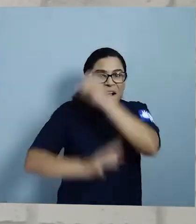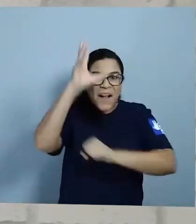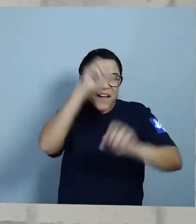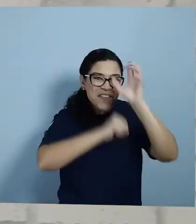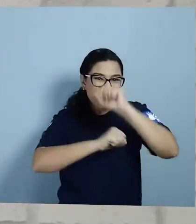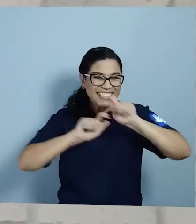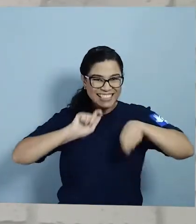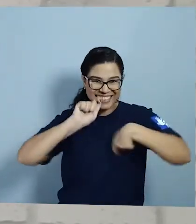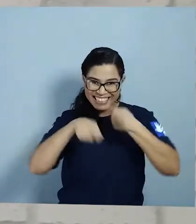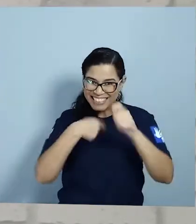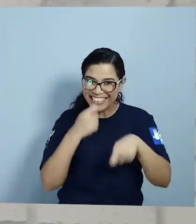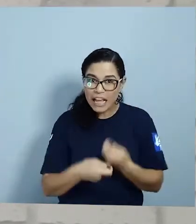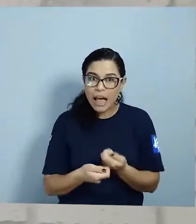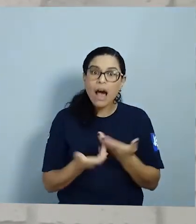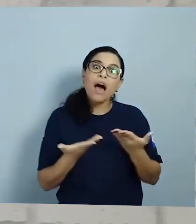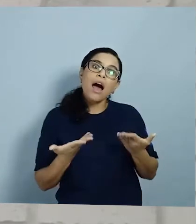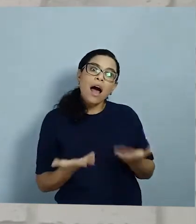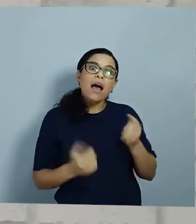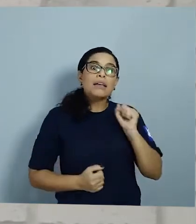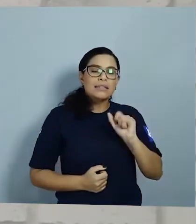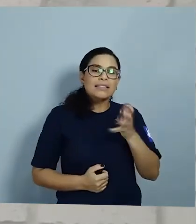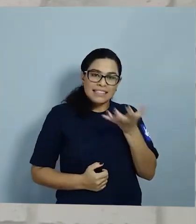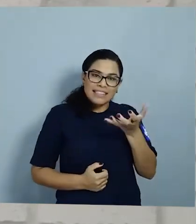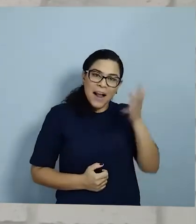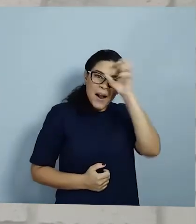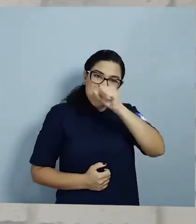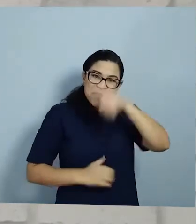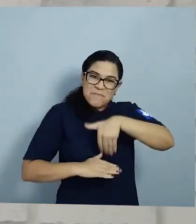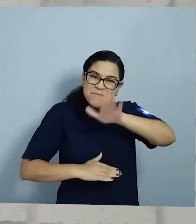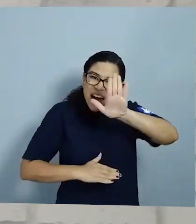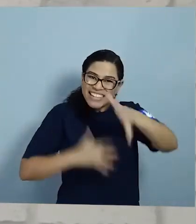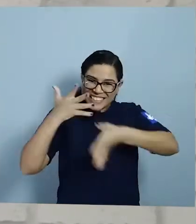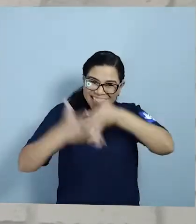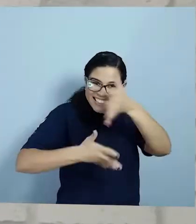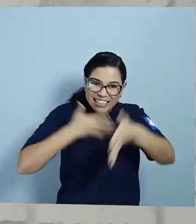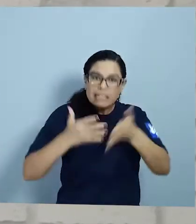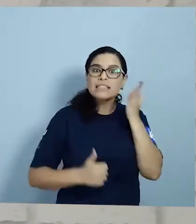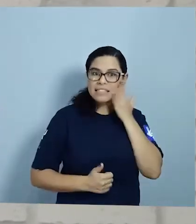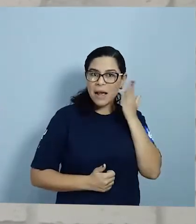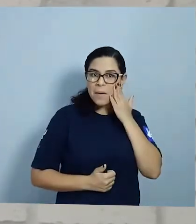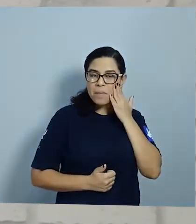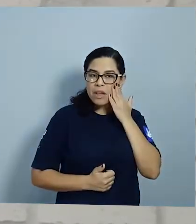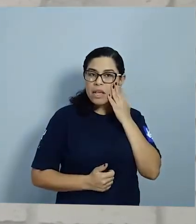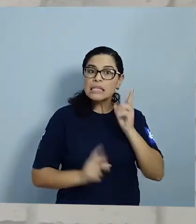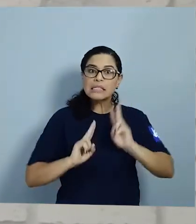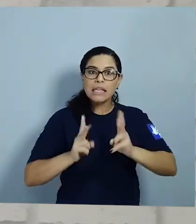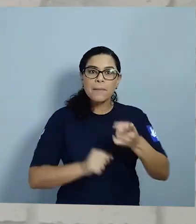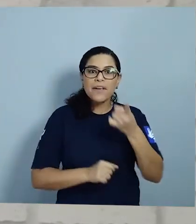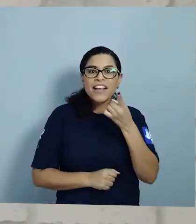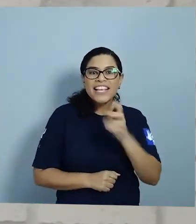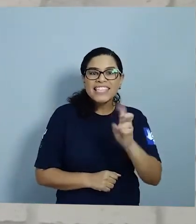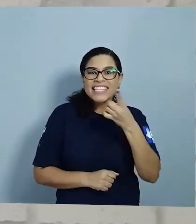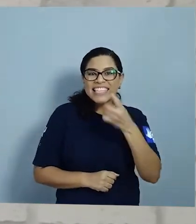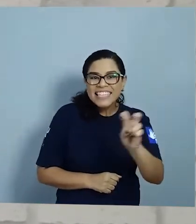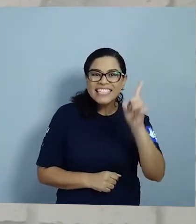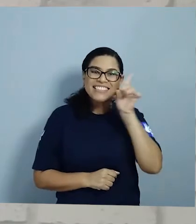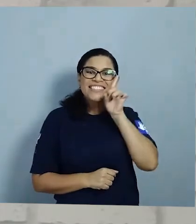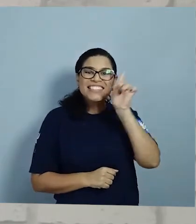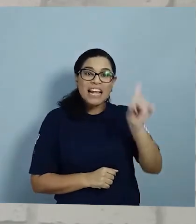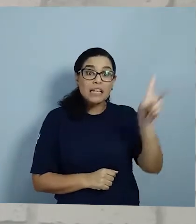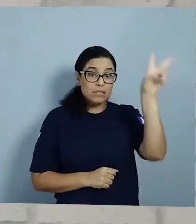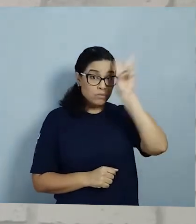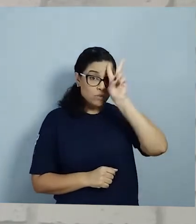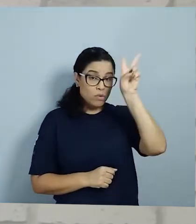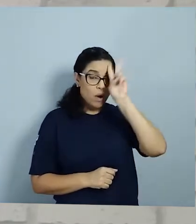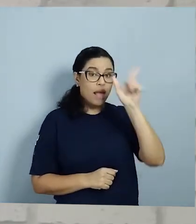sinais Ah, e se vocês se interessarem em aprender Libras Vocês já sabem A cada 15 dias, às segundas